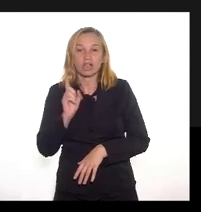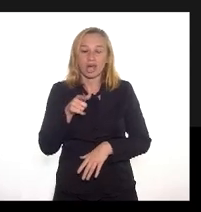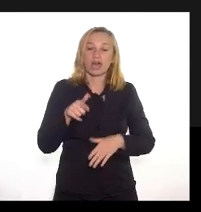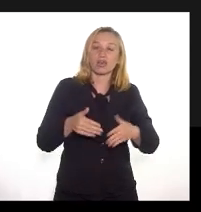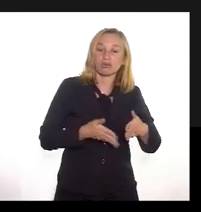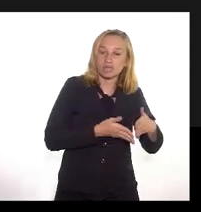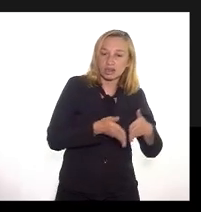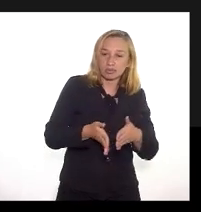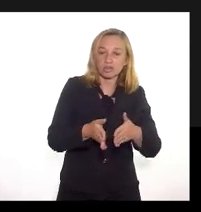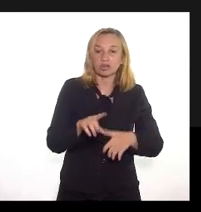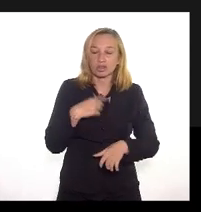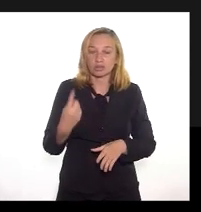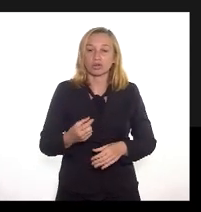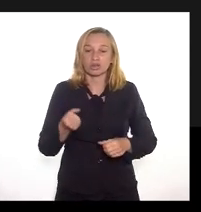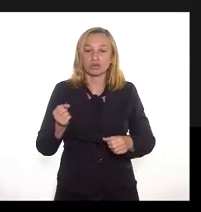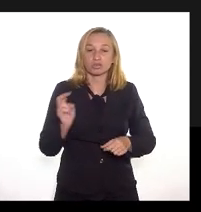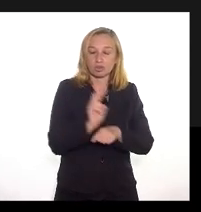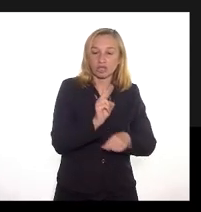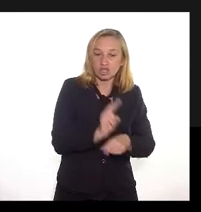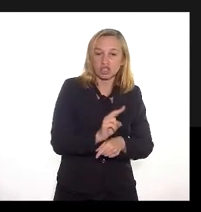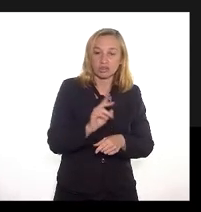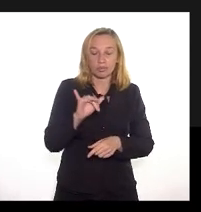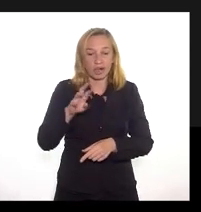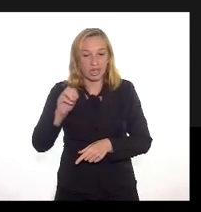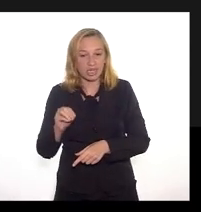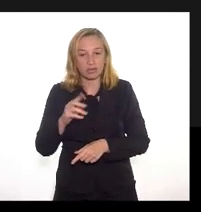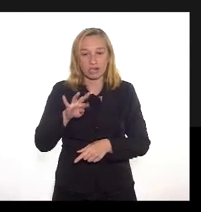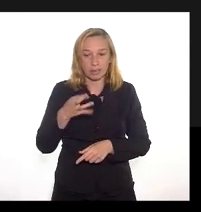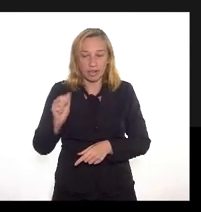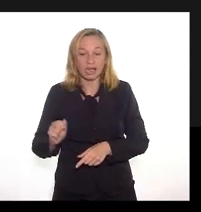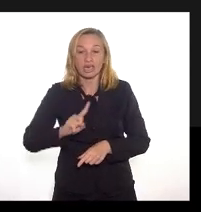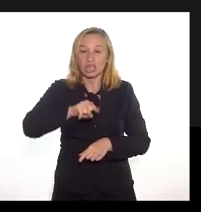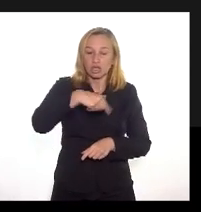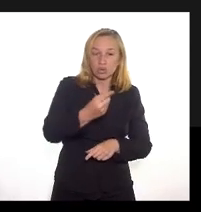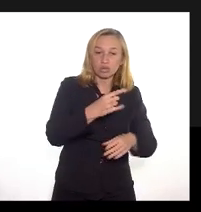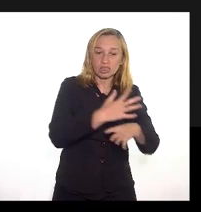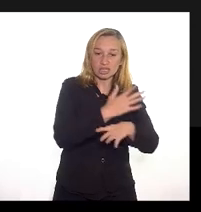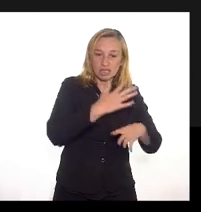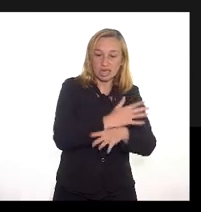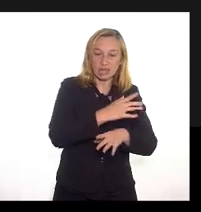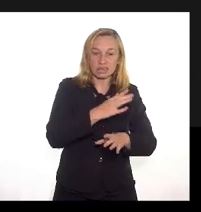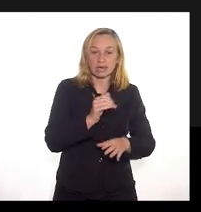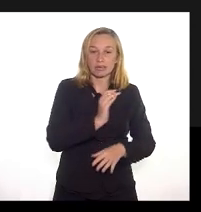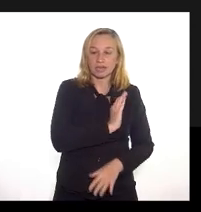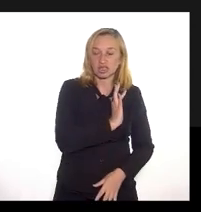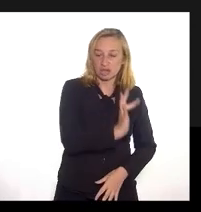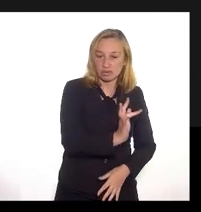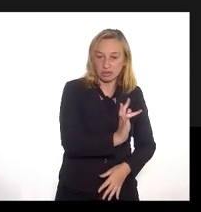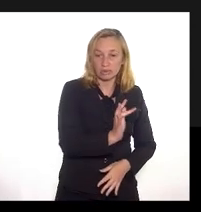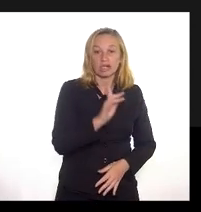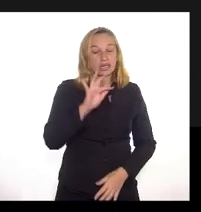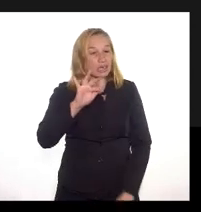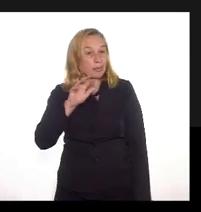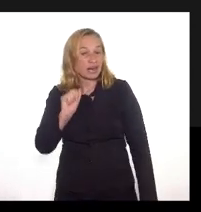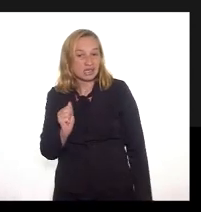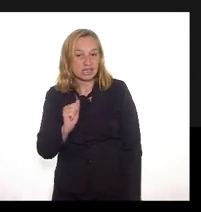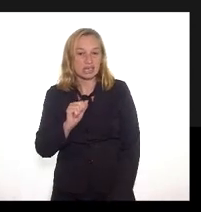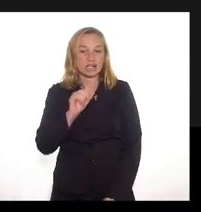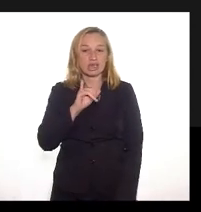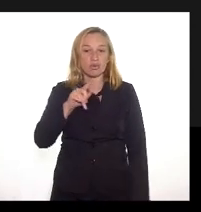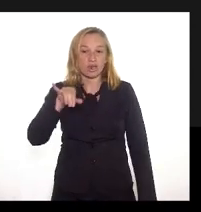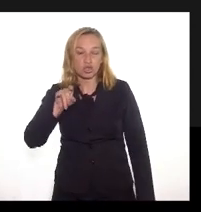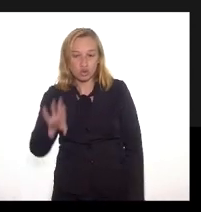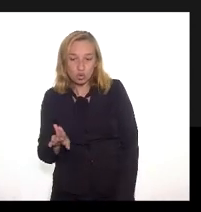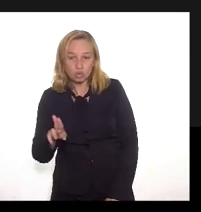a gente defende que também protege a Baía de Guanabara e protege as outras cidades da Baixada Fluminense da Bacia do Iguaçu